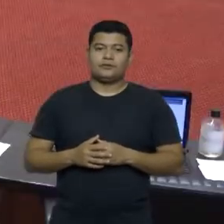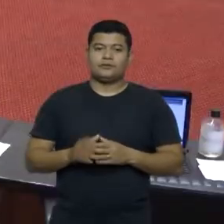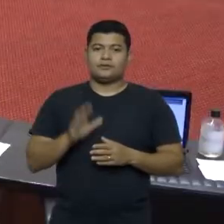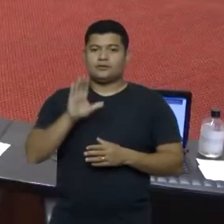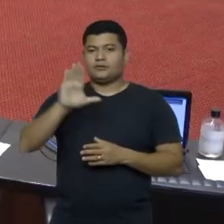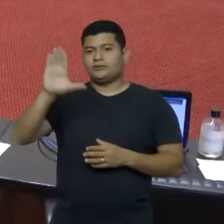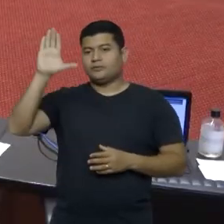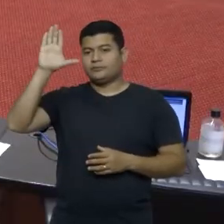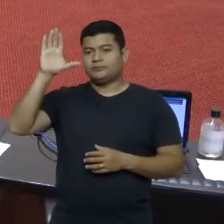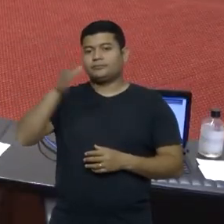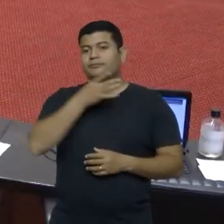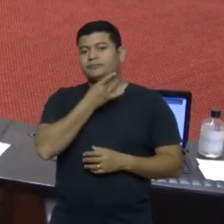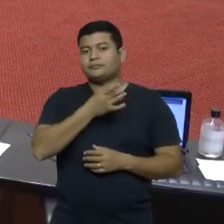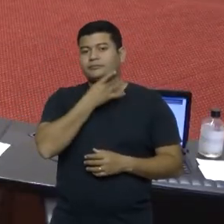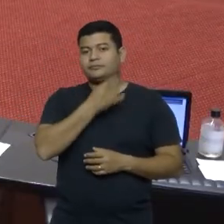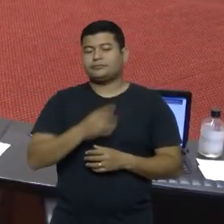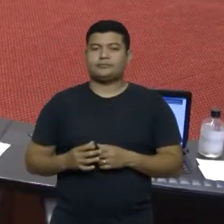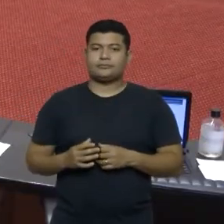Cobalquino.